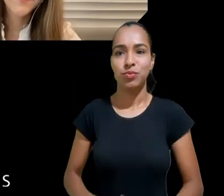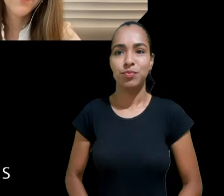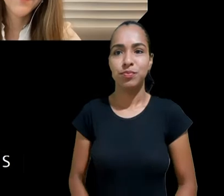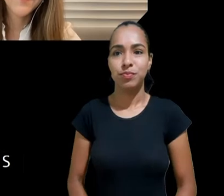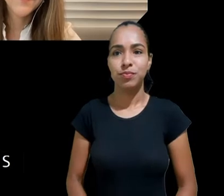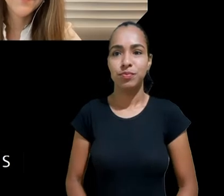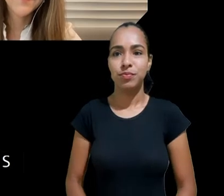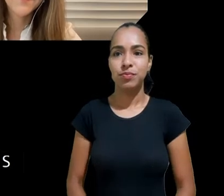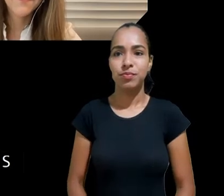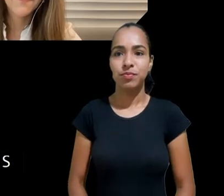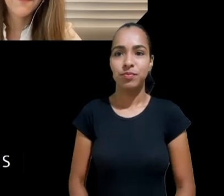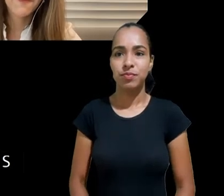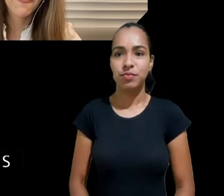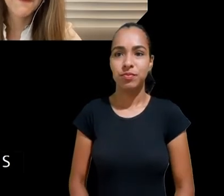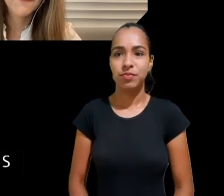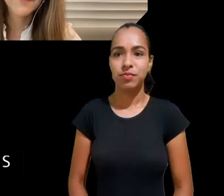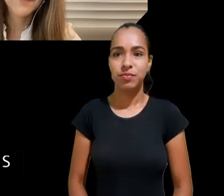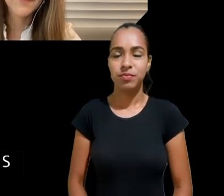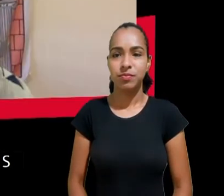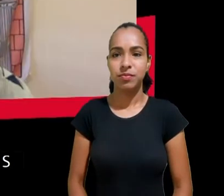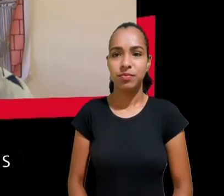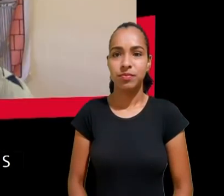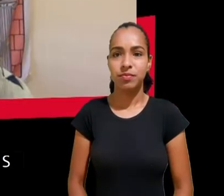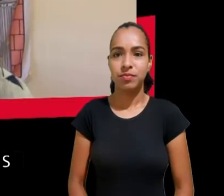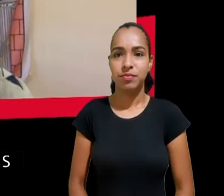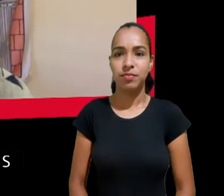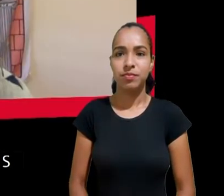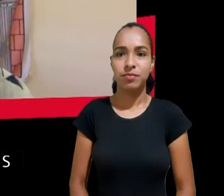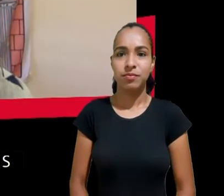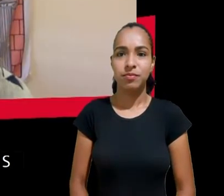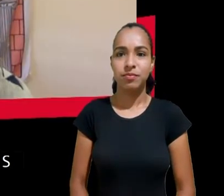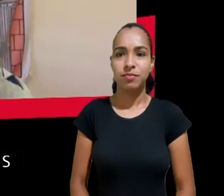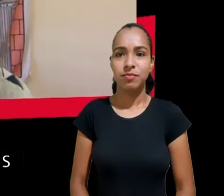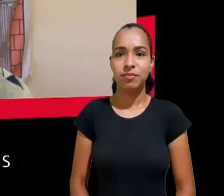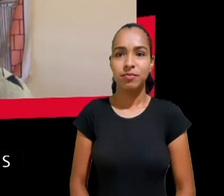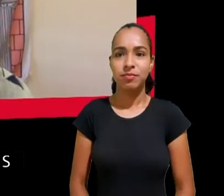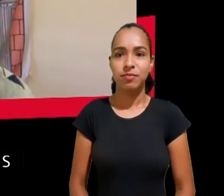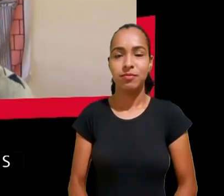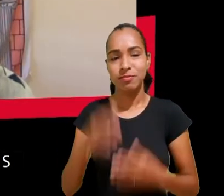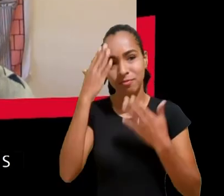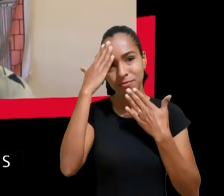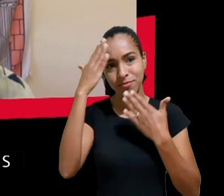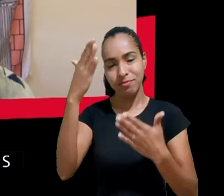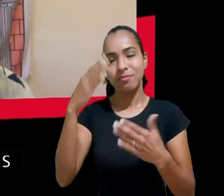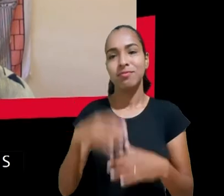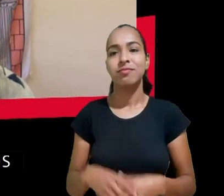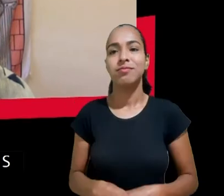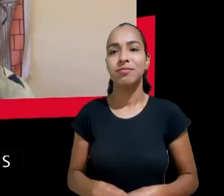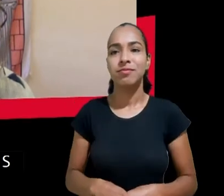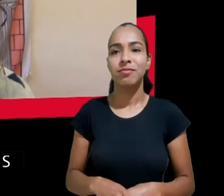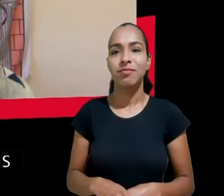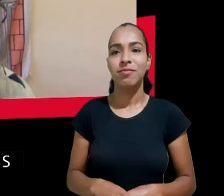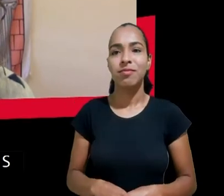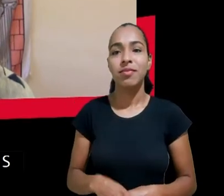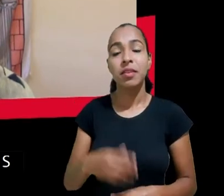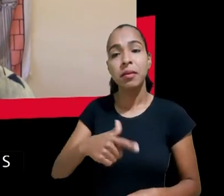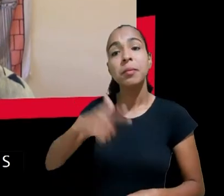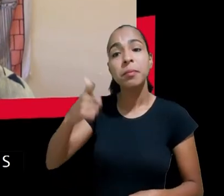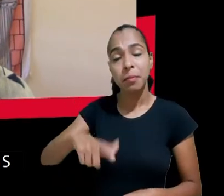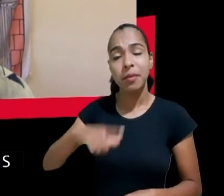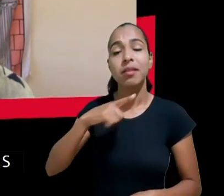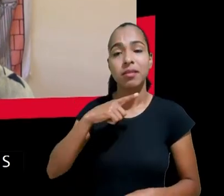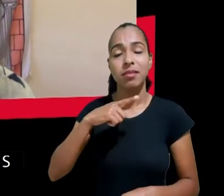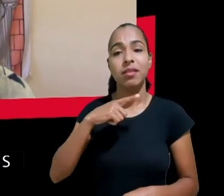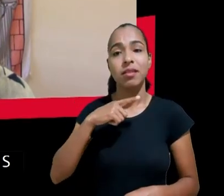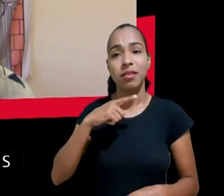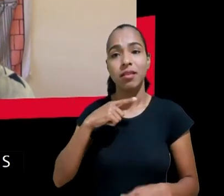Obrigada, Ana. Gente, fiquem com a gente, ainda temos outras mesas acontecendo, então aproveitem esse momento